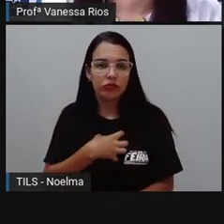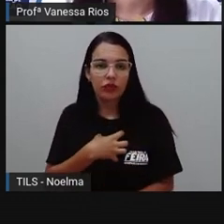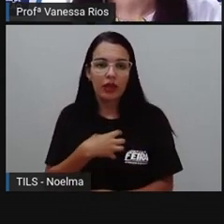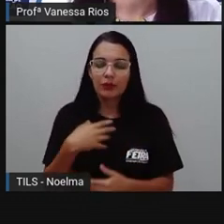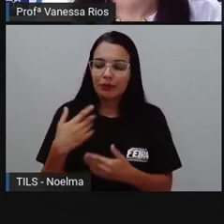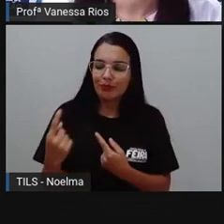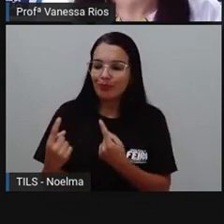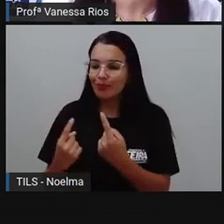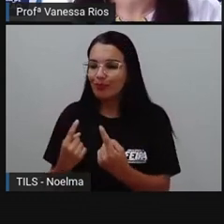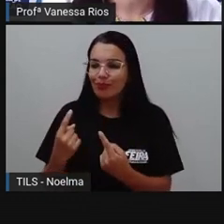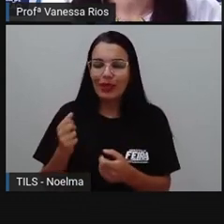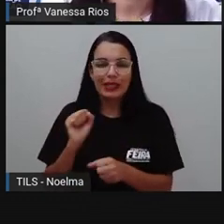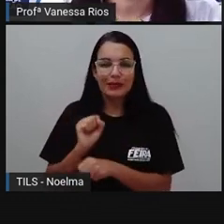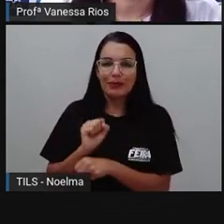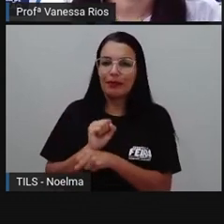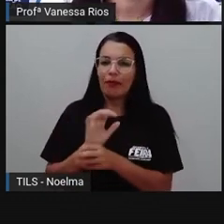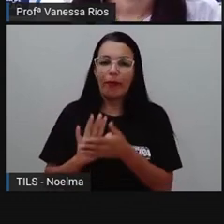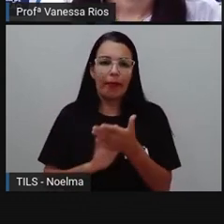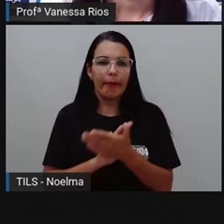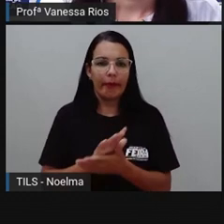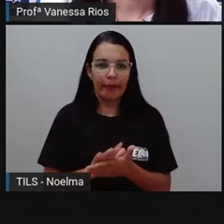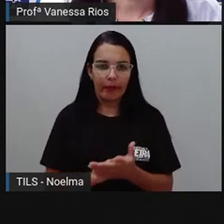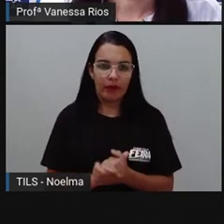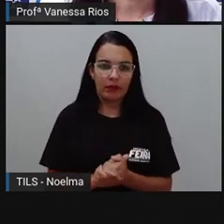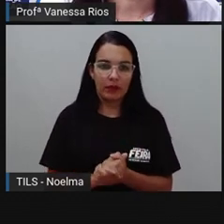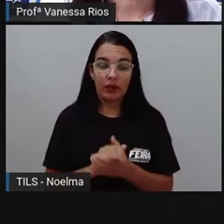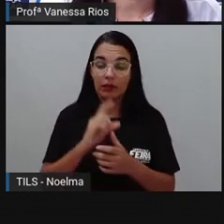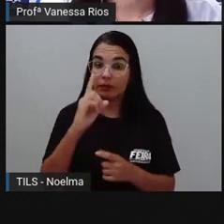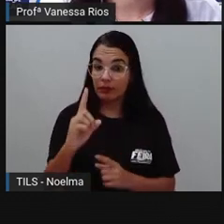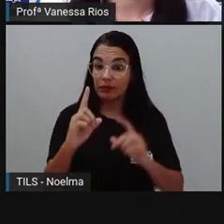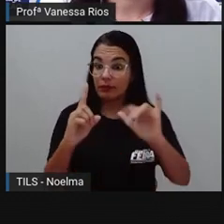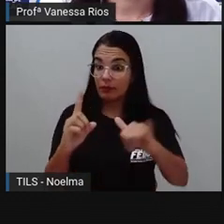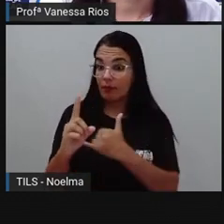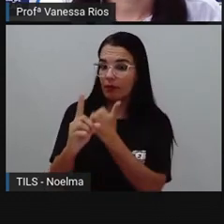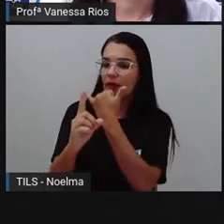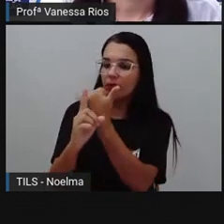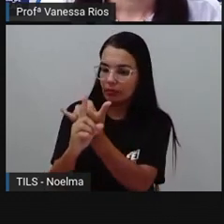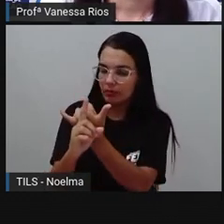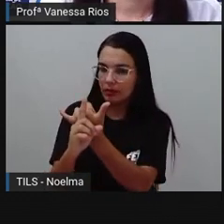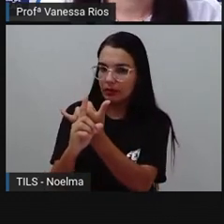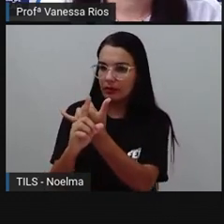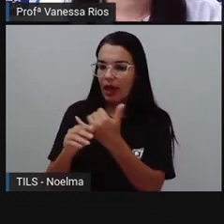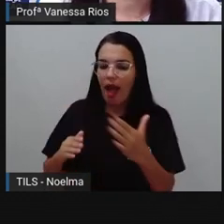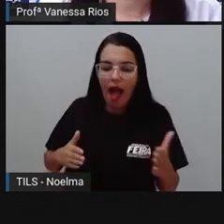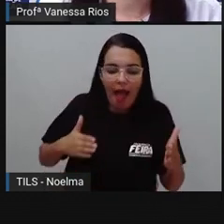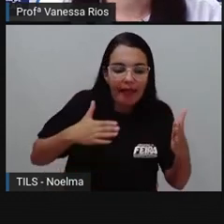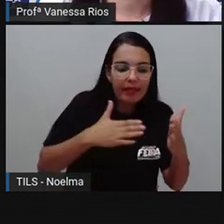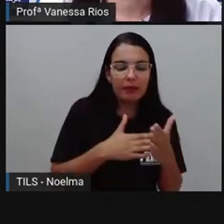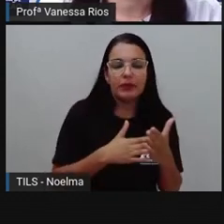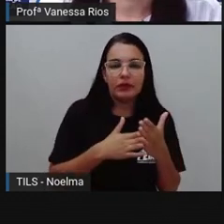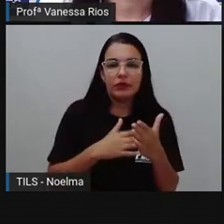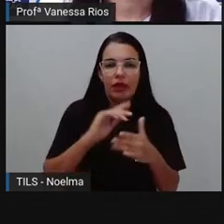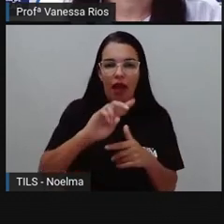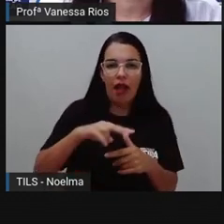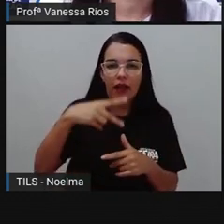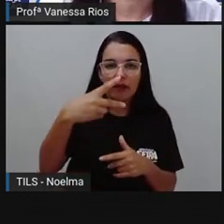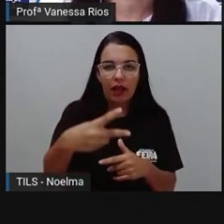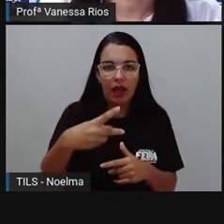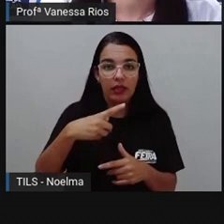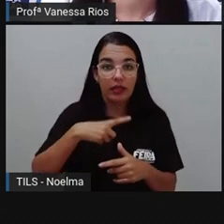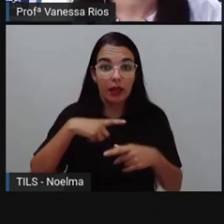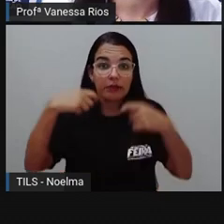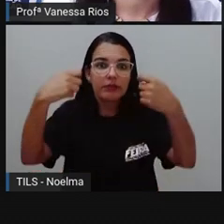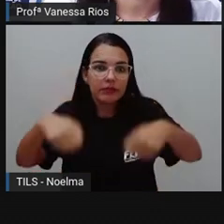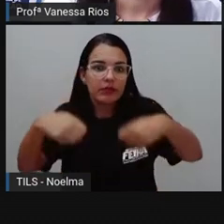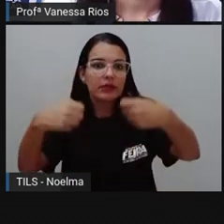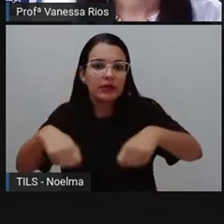maneira que não é esperada por todos. Bullying, além do limite, é uma edição necessária para tempos